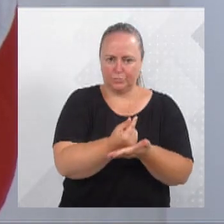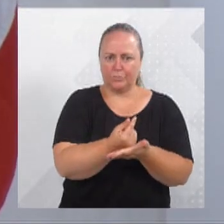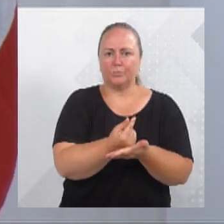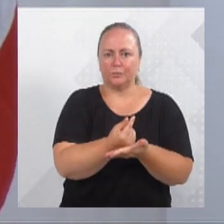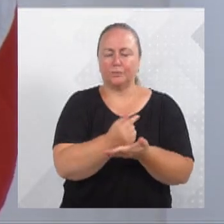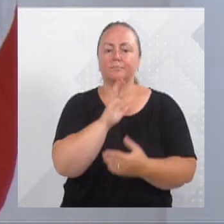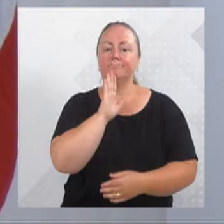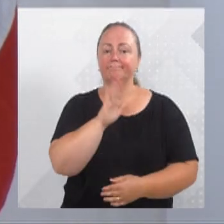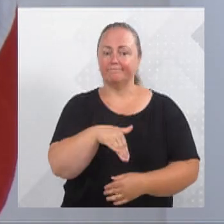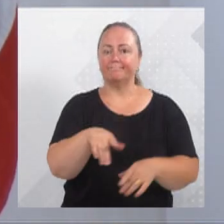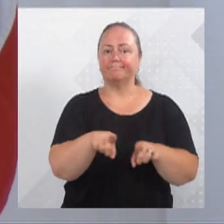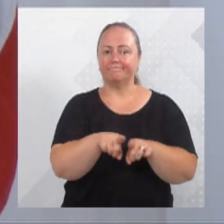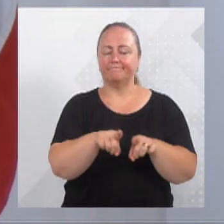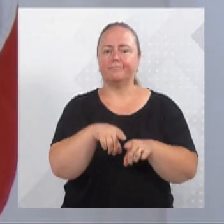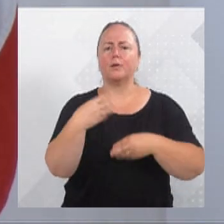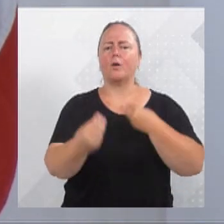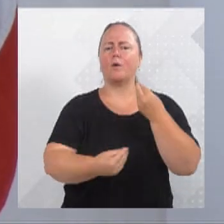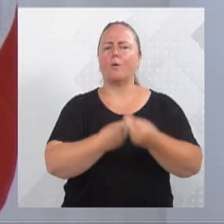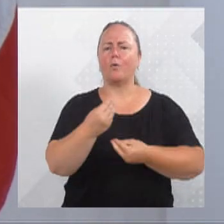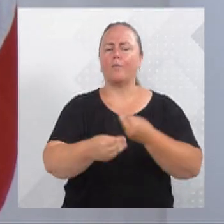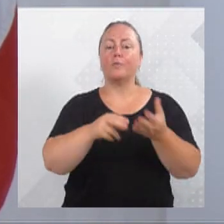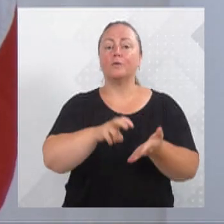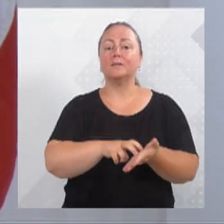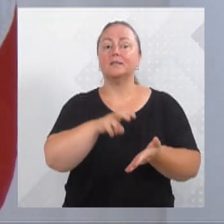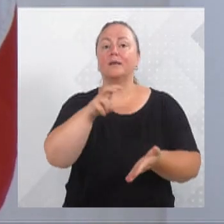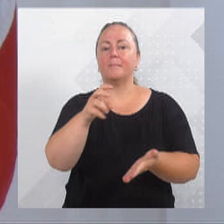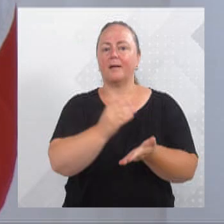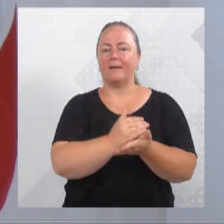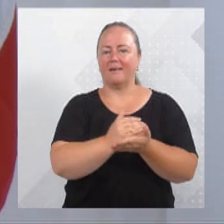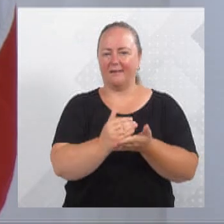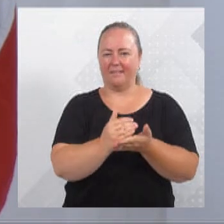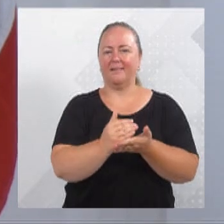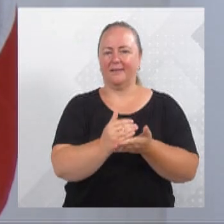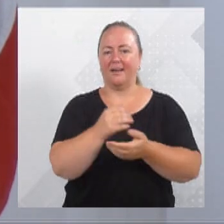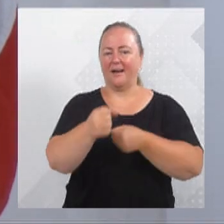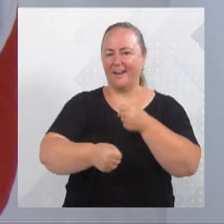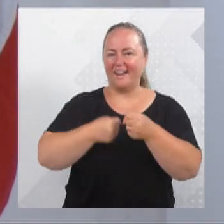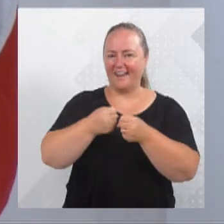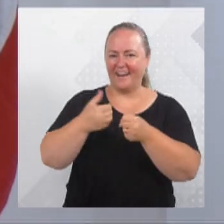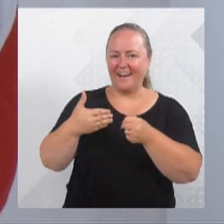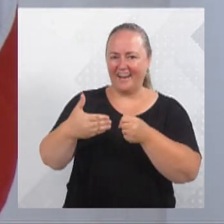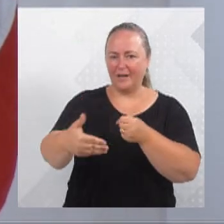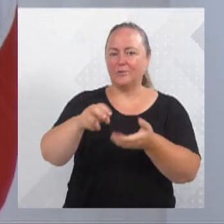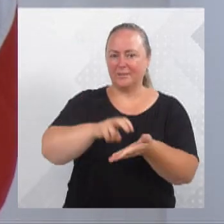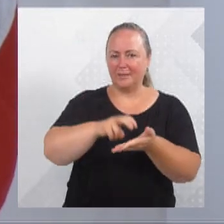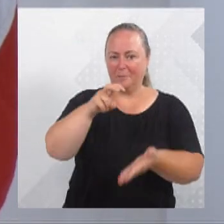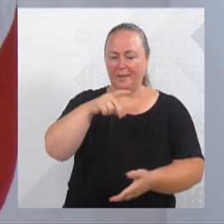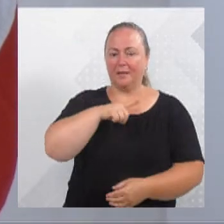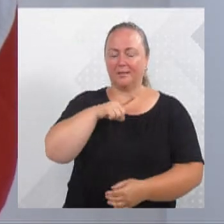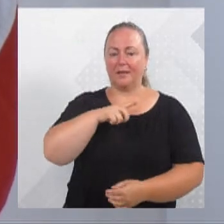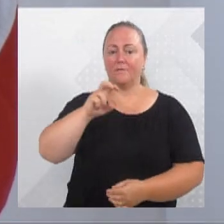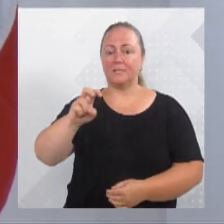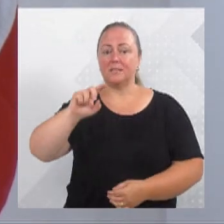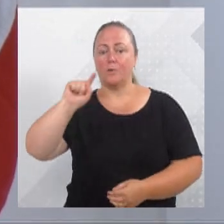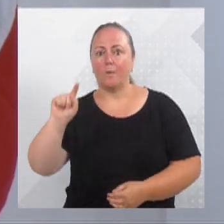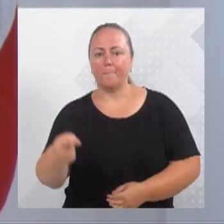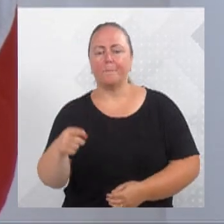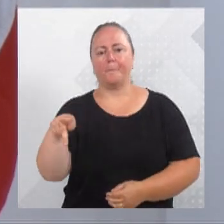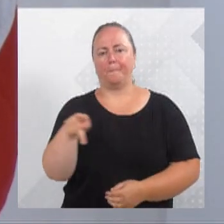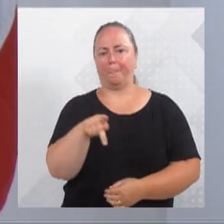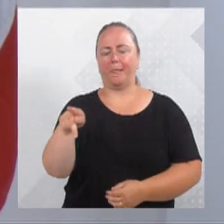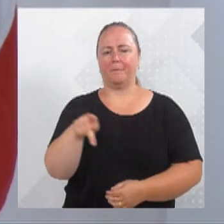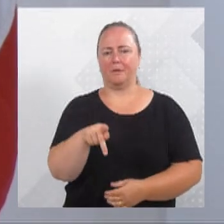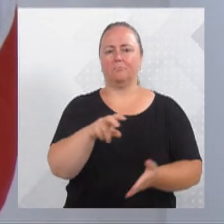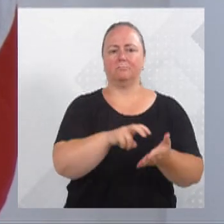da tarde, como fizemos na parte da manhã, no início do ano letivo, com a presença de 5 mil professores divididos em duas